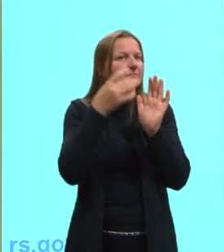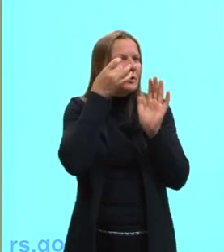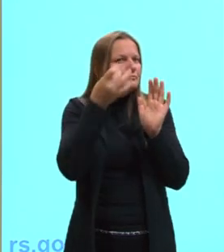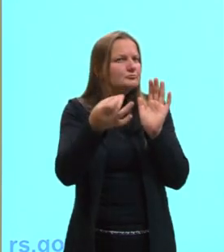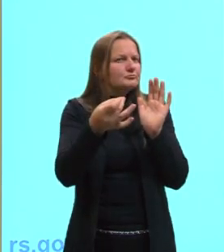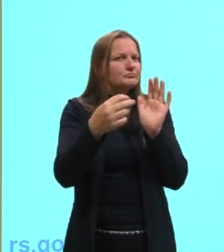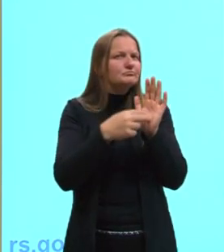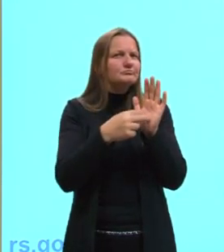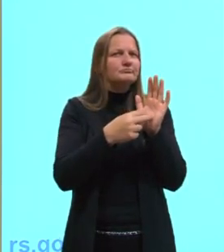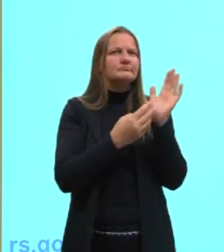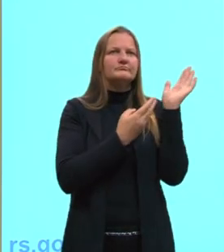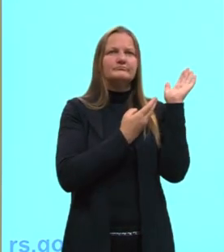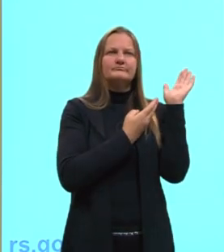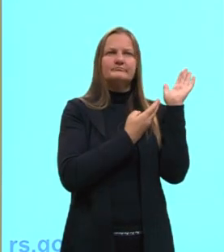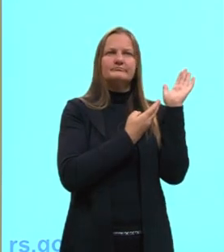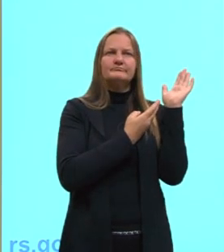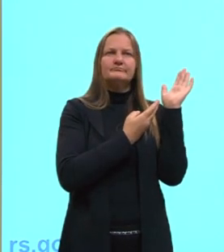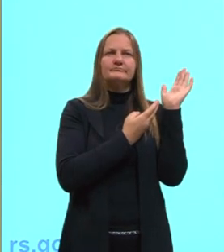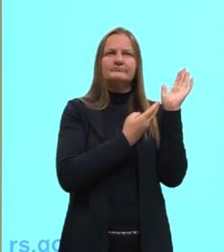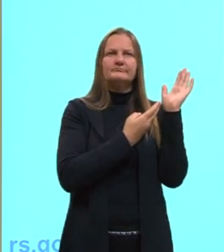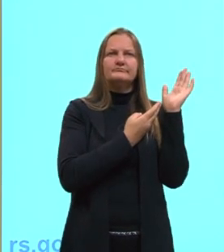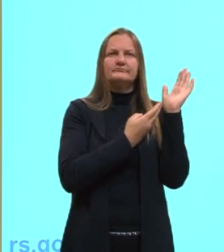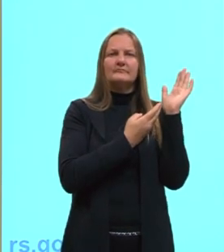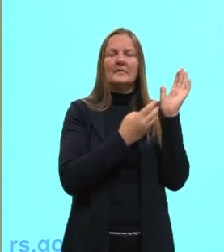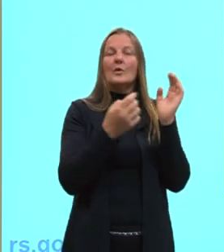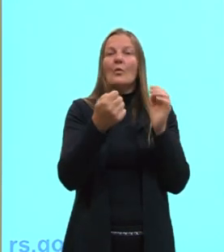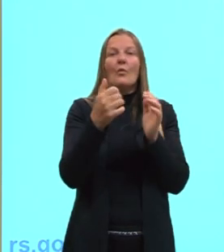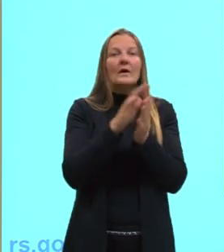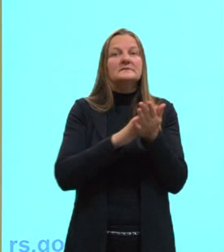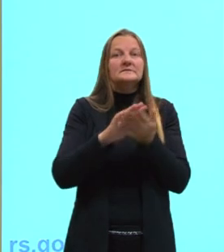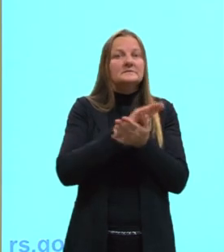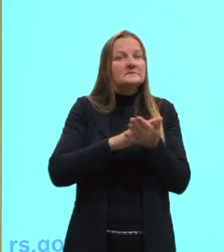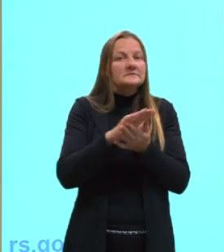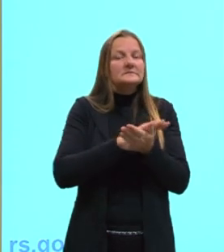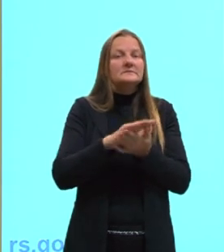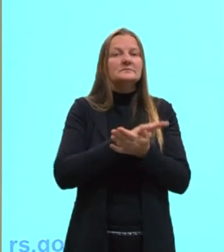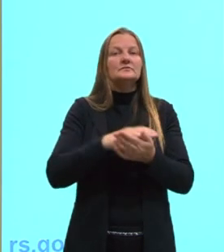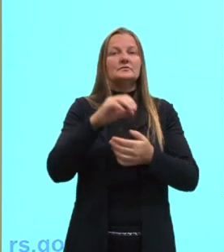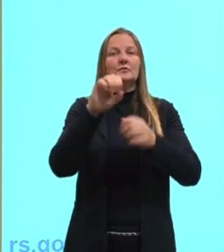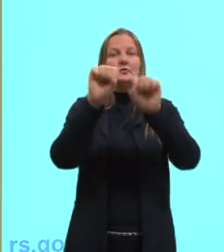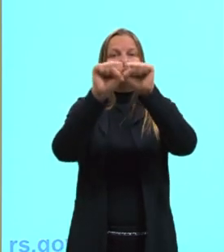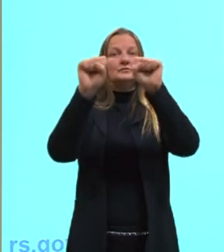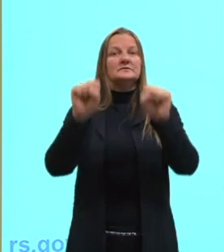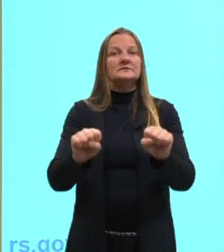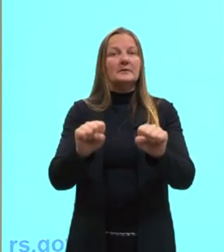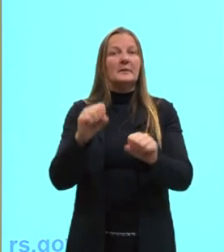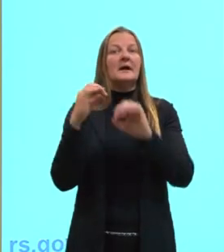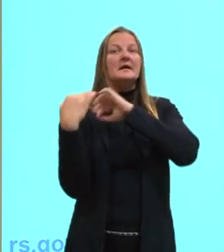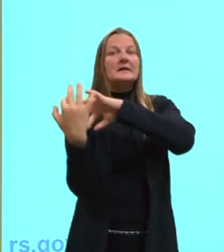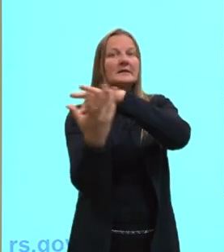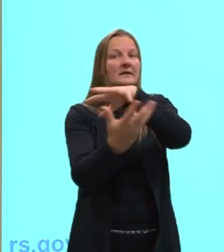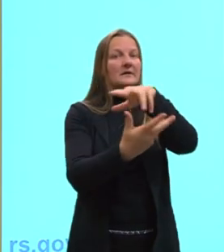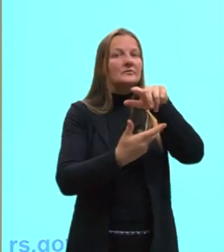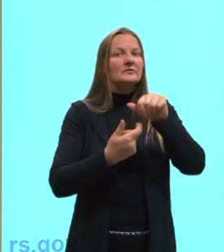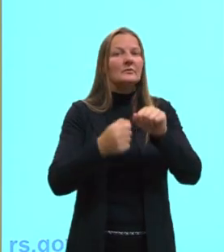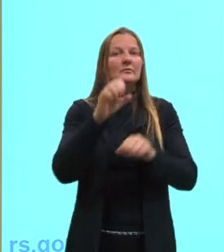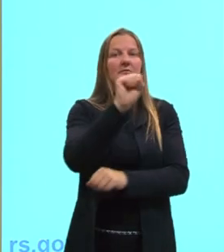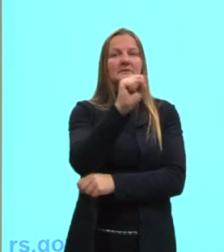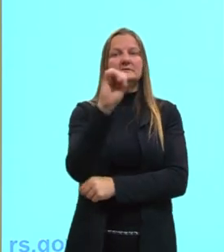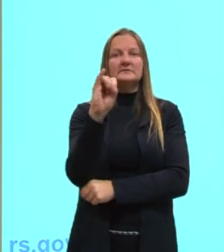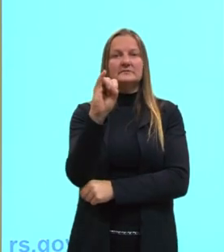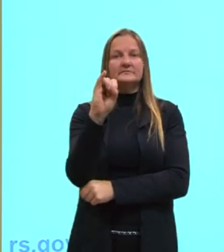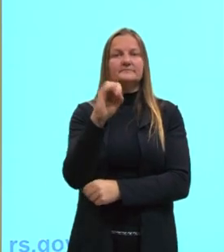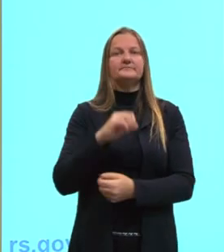usando tanto as unidades de medida, né, que estão no SI. Vejam que nenhuma dessas três aqui são